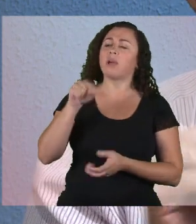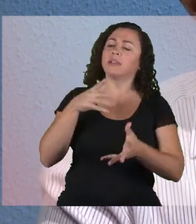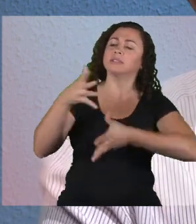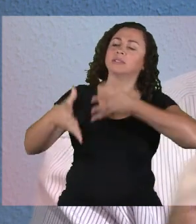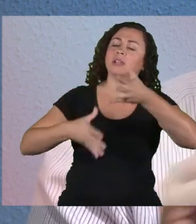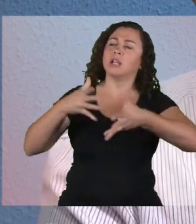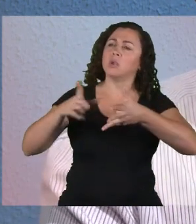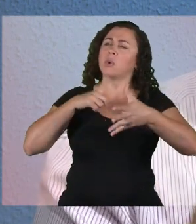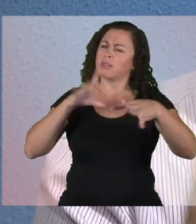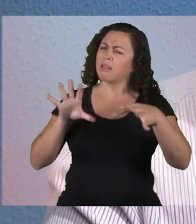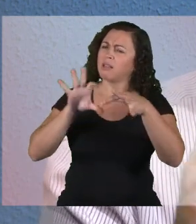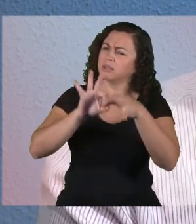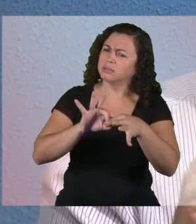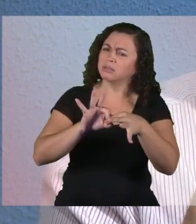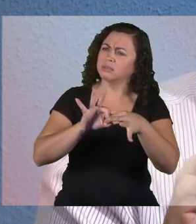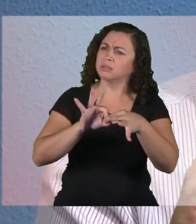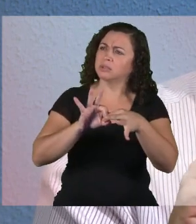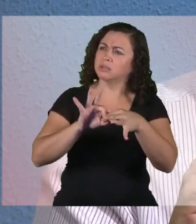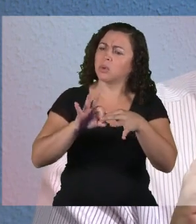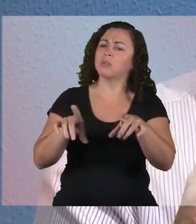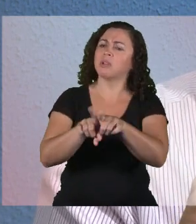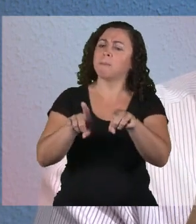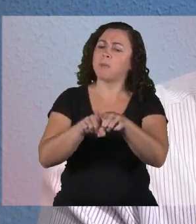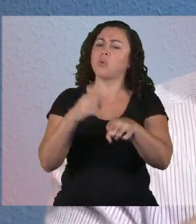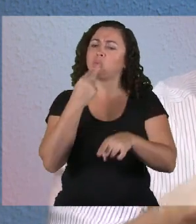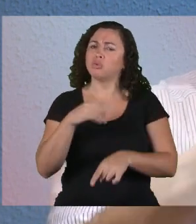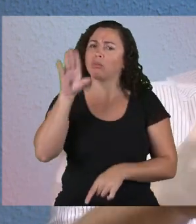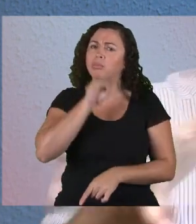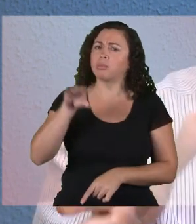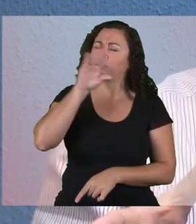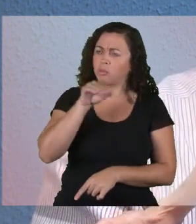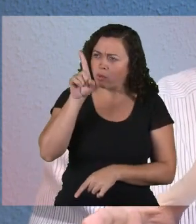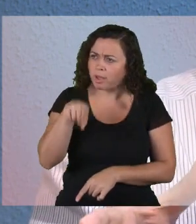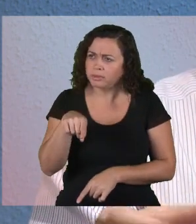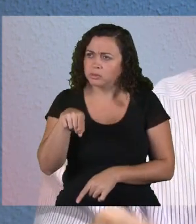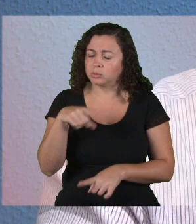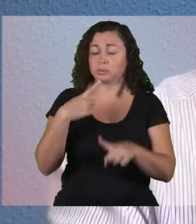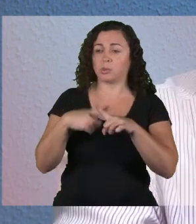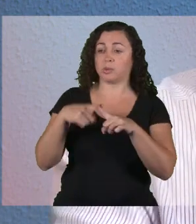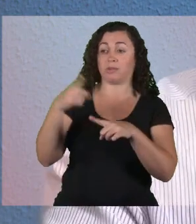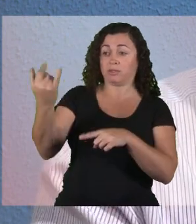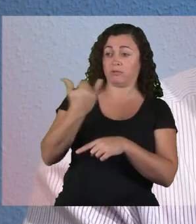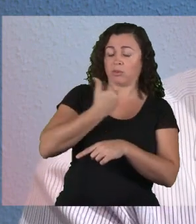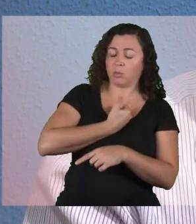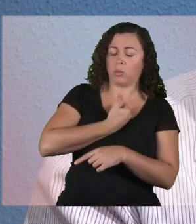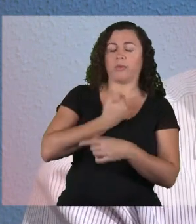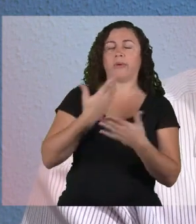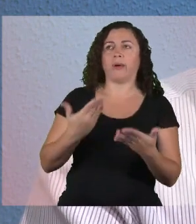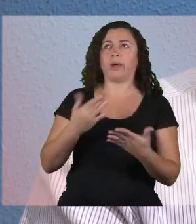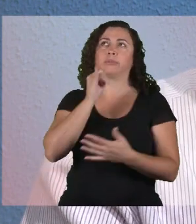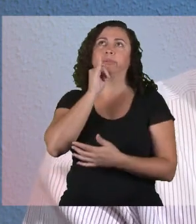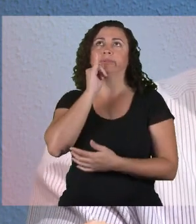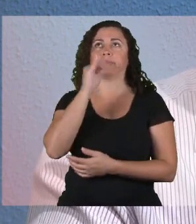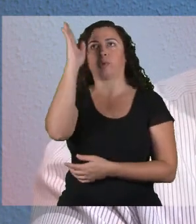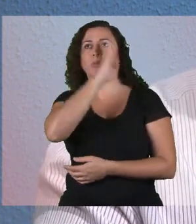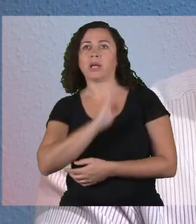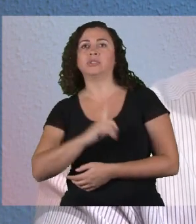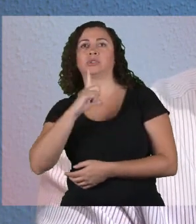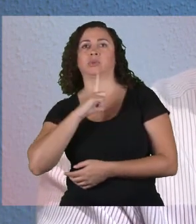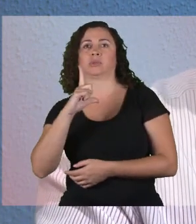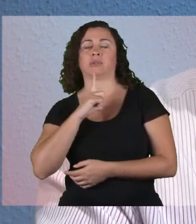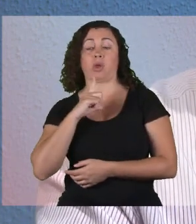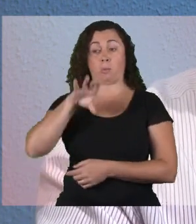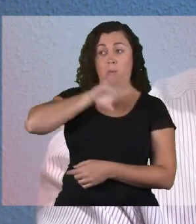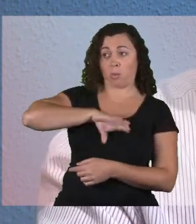alguma relação com esse idioma falado pelas pessoas, porque a professora mencionou, no caso do